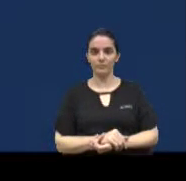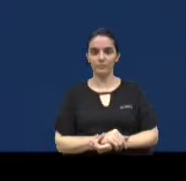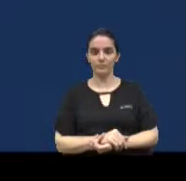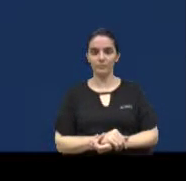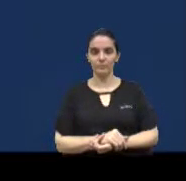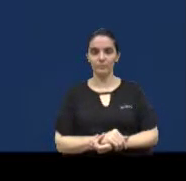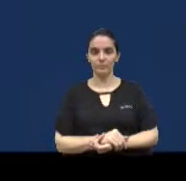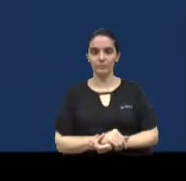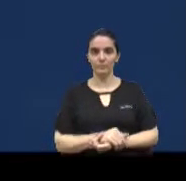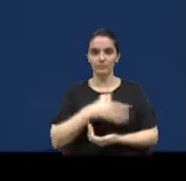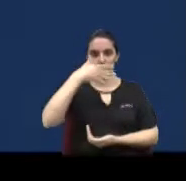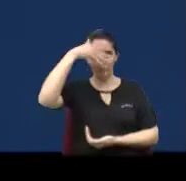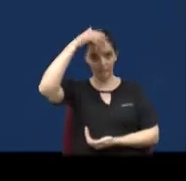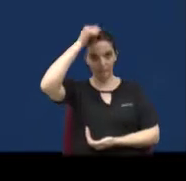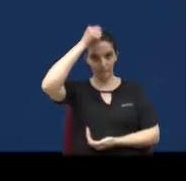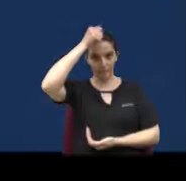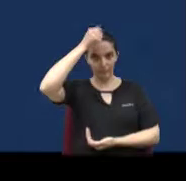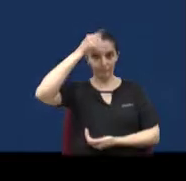Pode ir o franco.